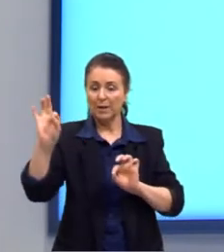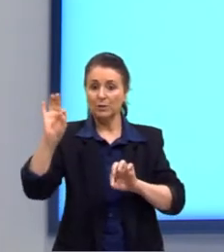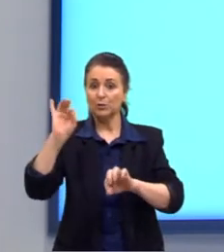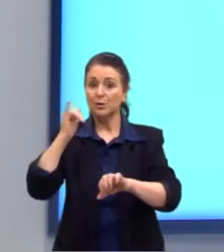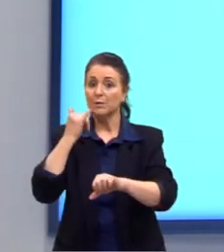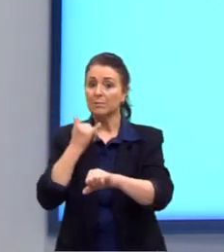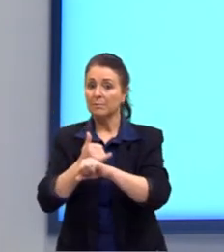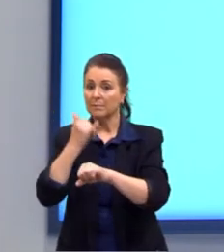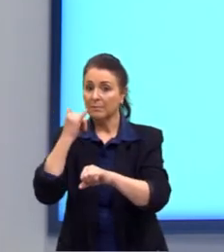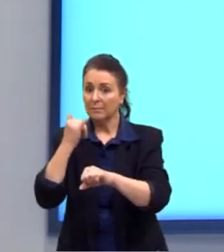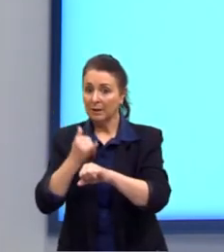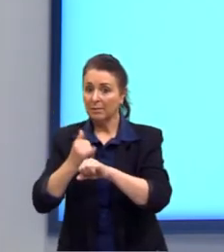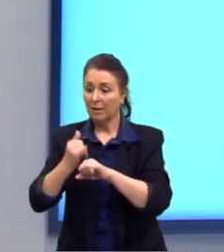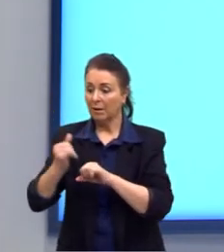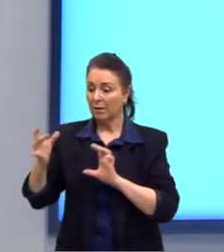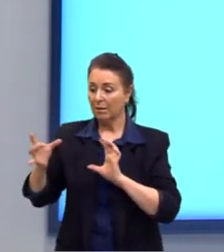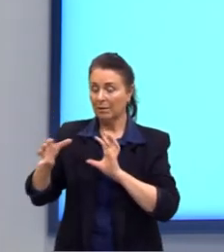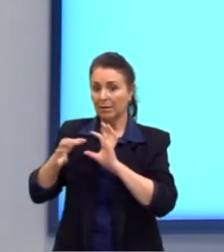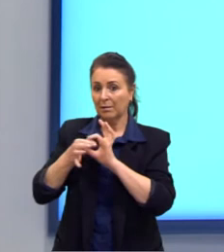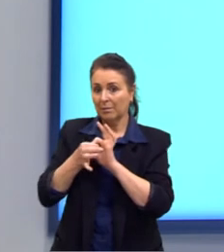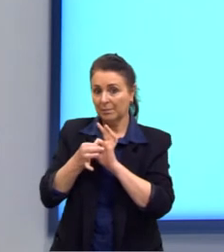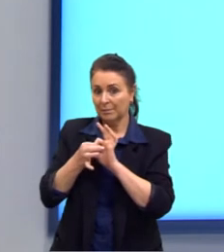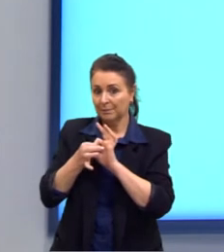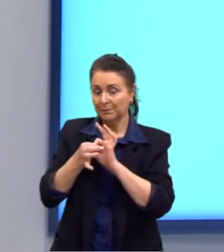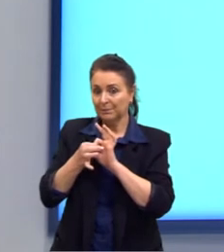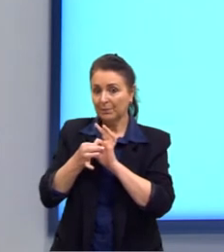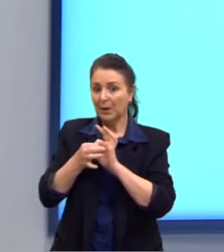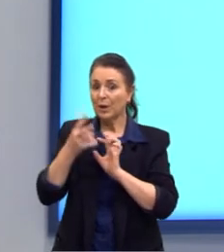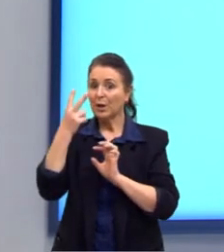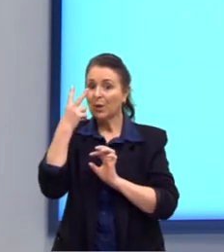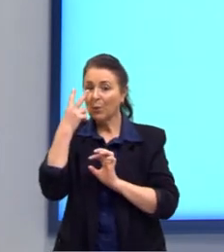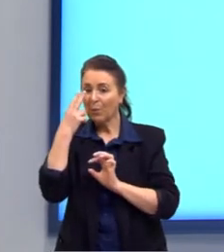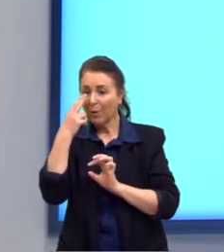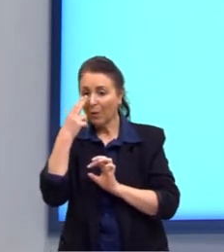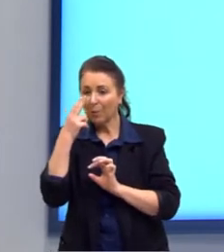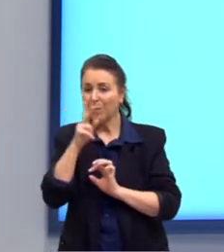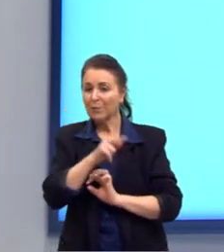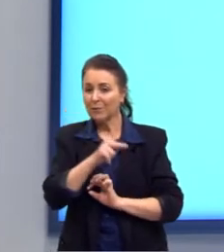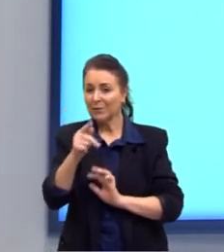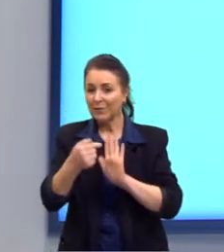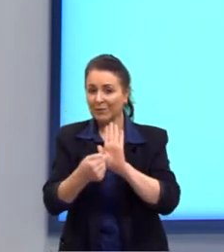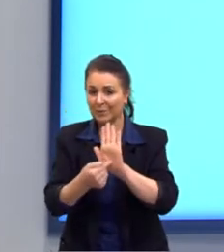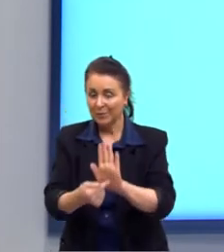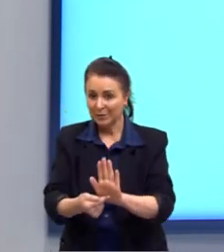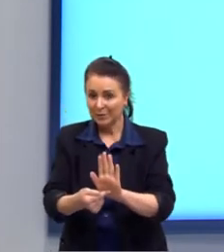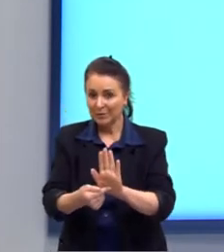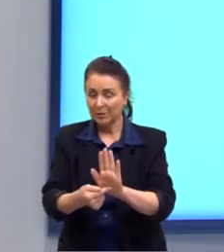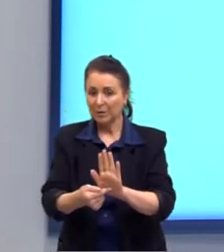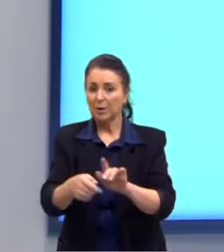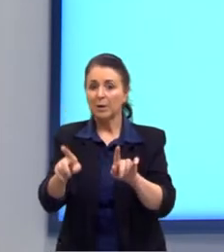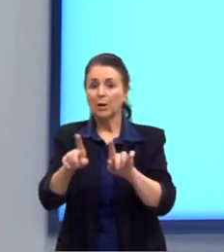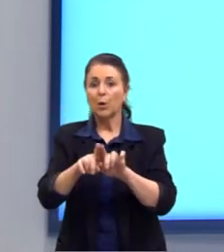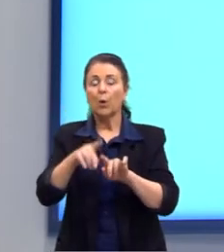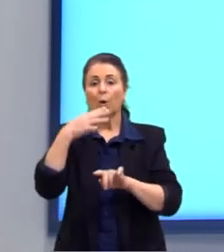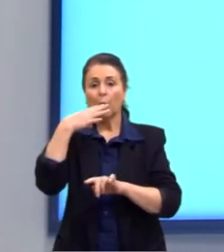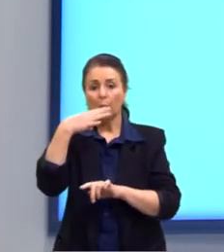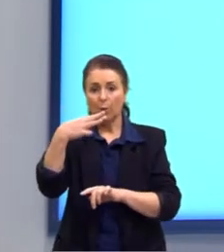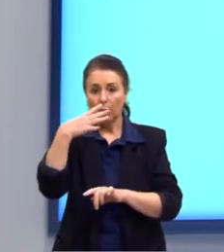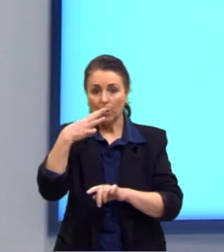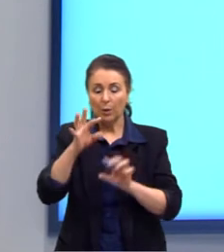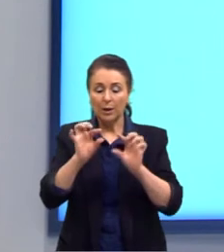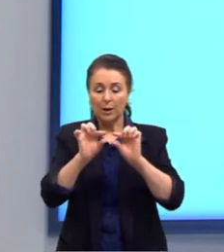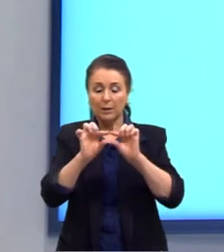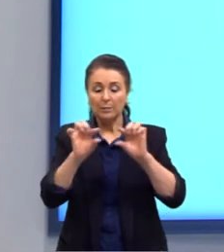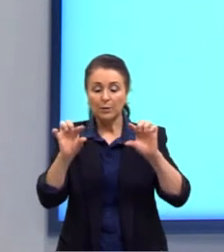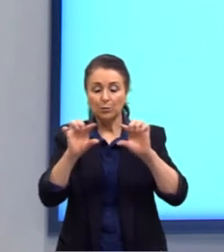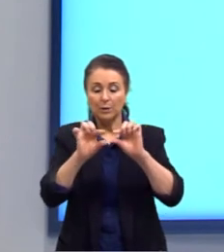conectadas umas às outras, como apresentado na figura. As hastes de mesma tonalidade e espessura